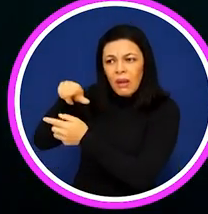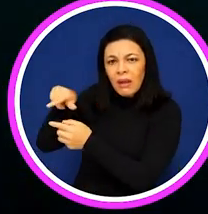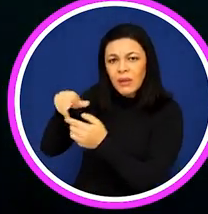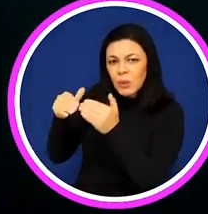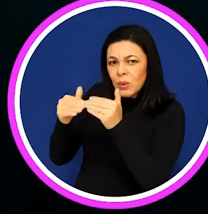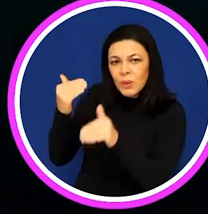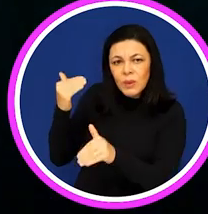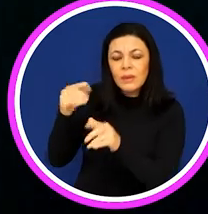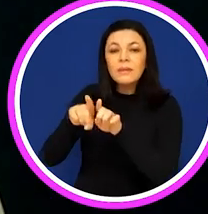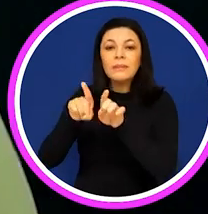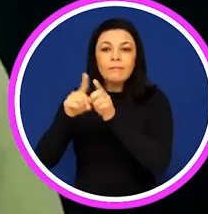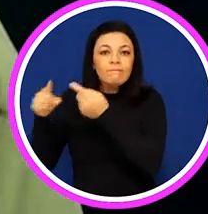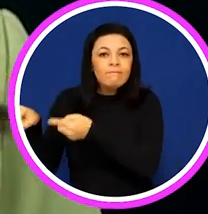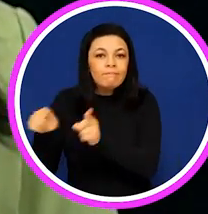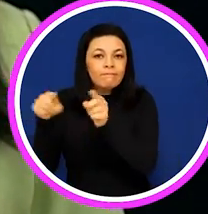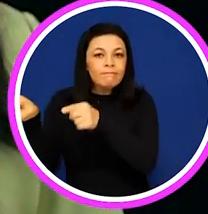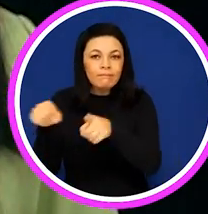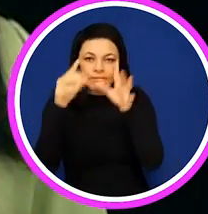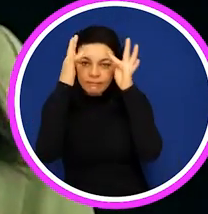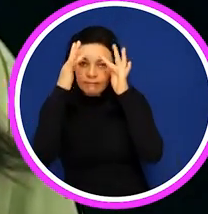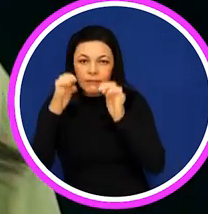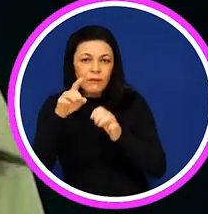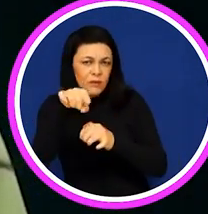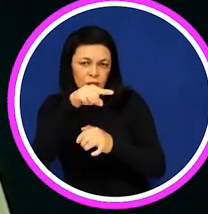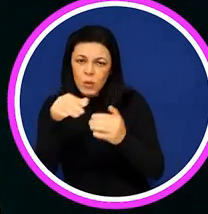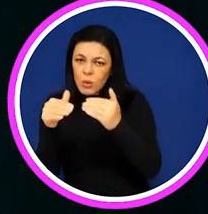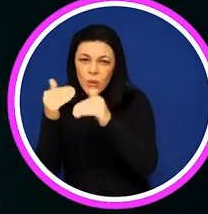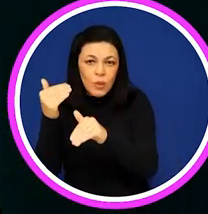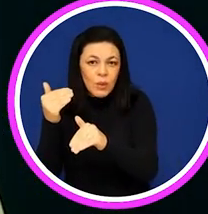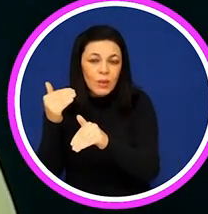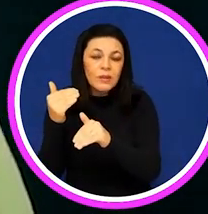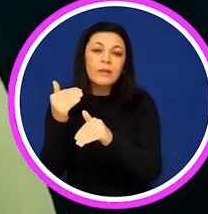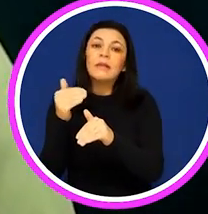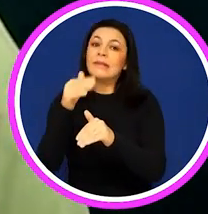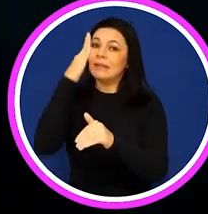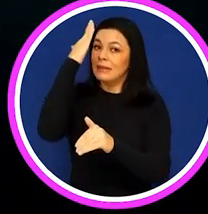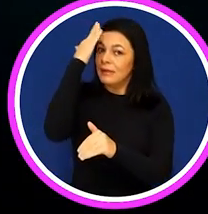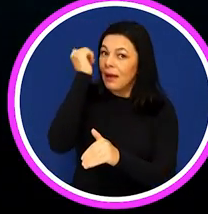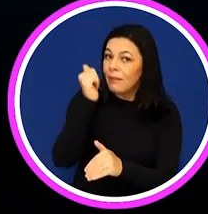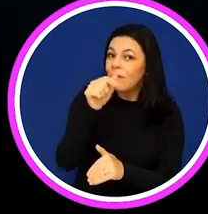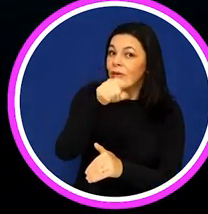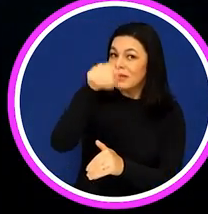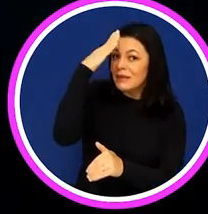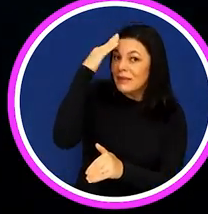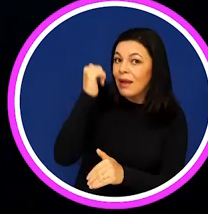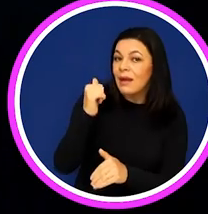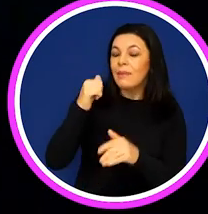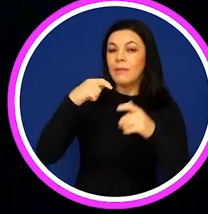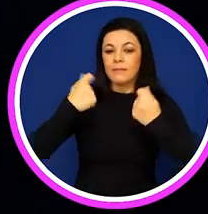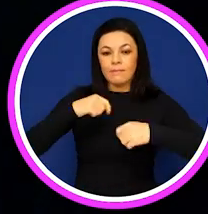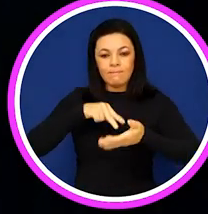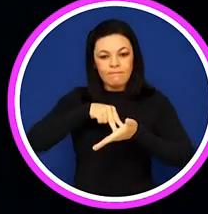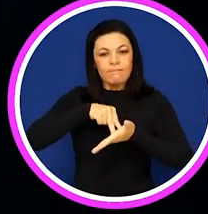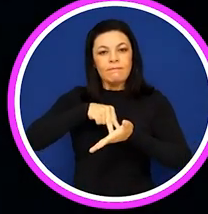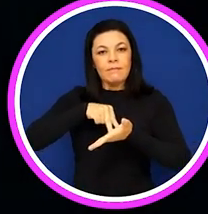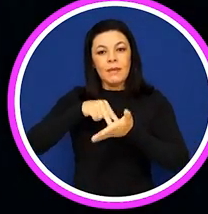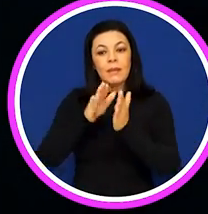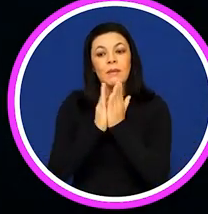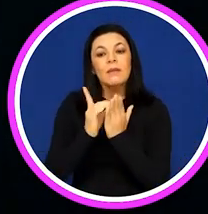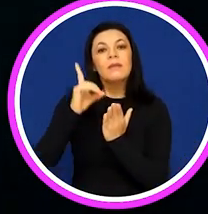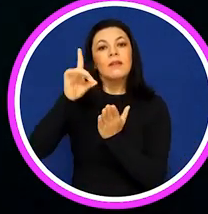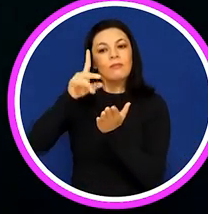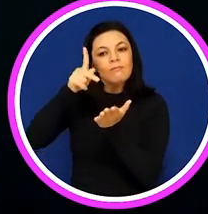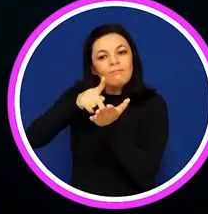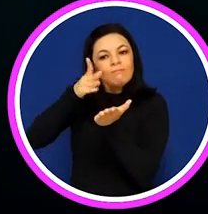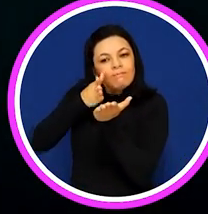conforma com as coisas deste mundo, que não concorda com aquilo que confronta a sua fé, você que sabe da necessidade de estarmos